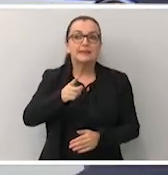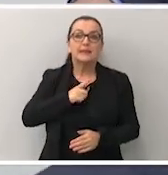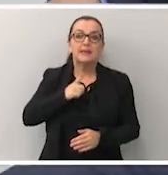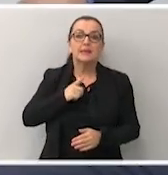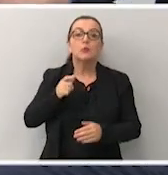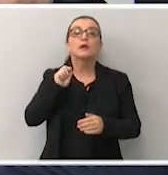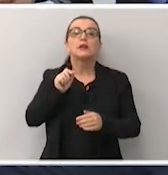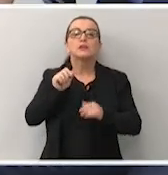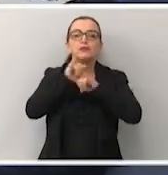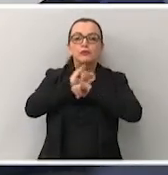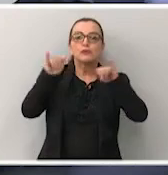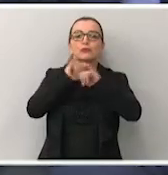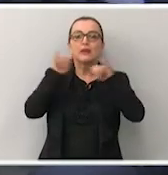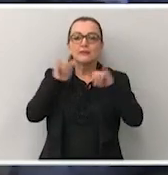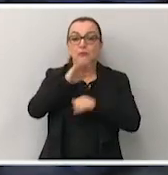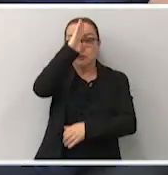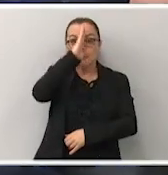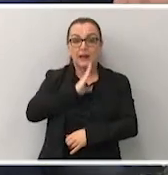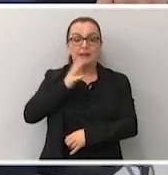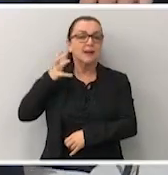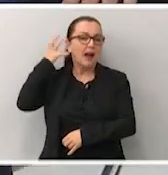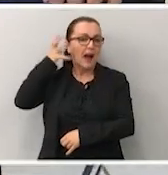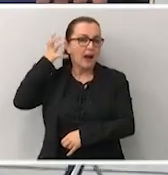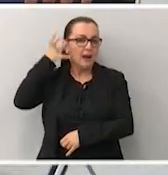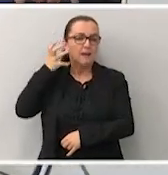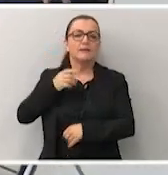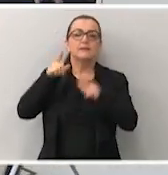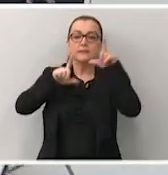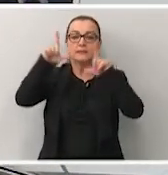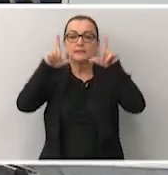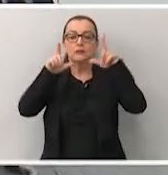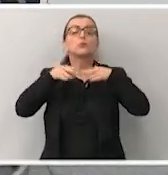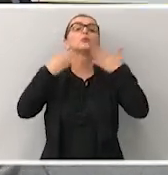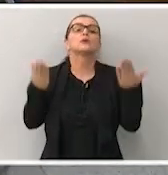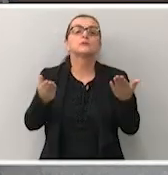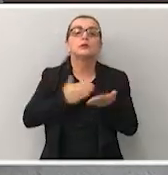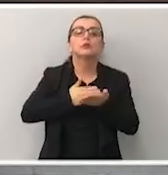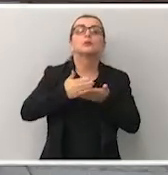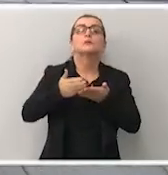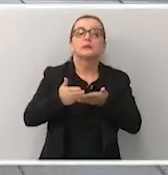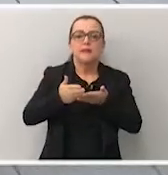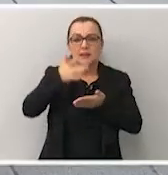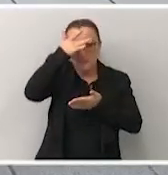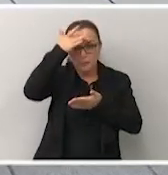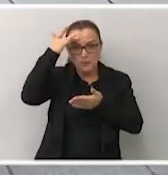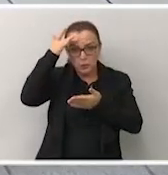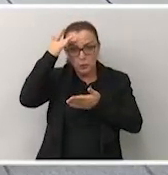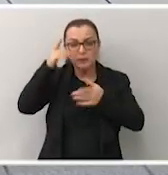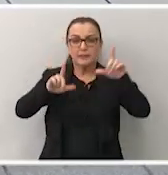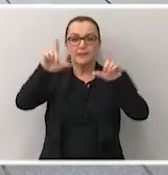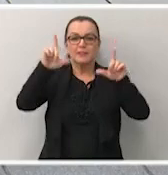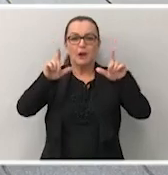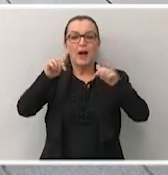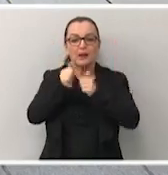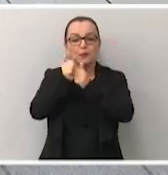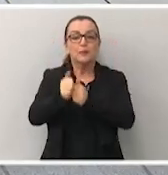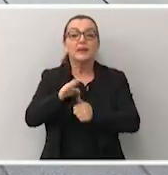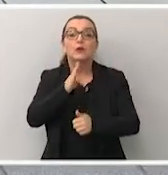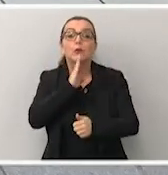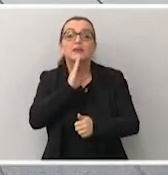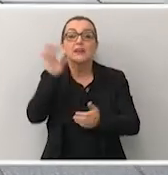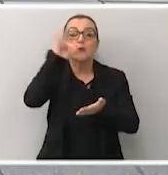propaganda eleitoral gratuita no rádio e na televisão. Quando que os telespectadores do Balanço Geral poderão conhecer, então,